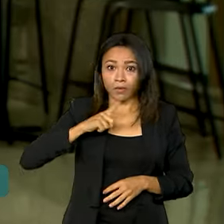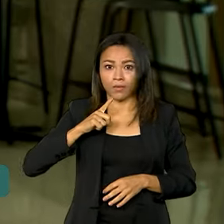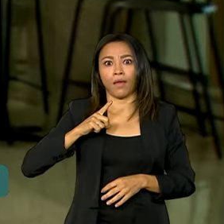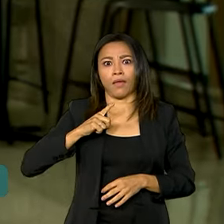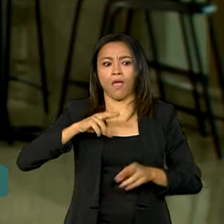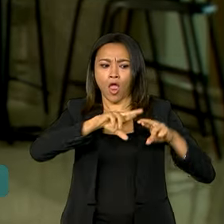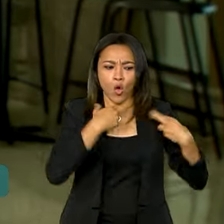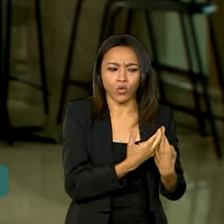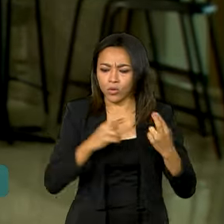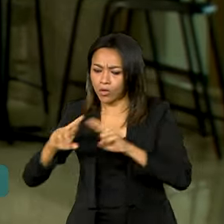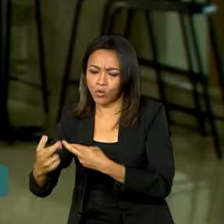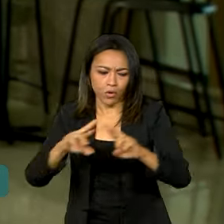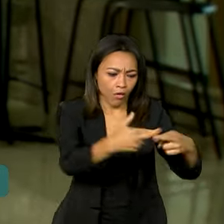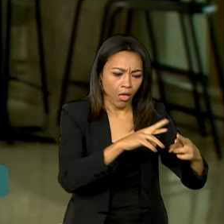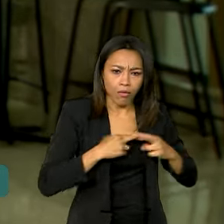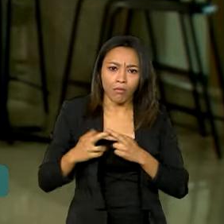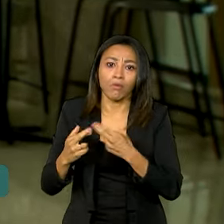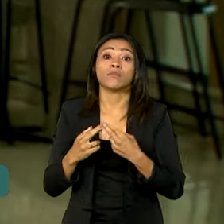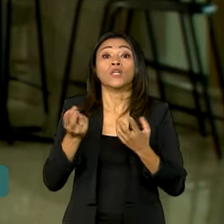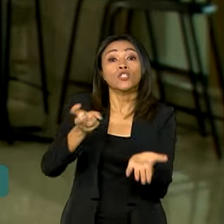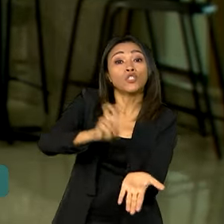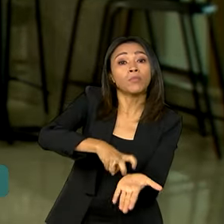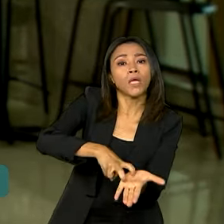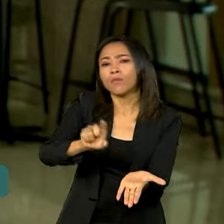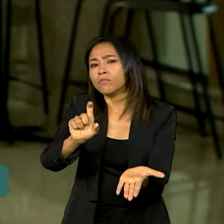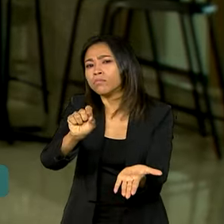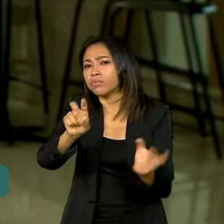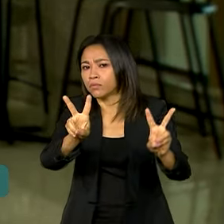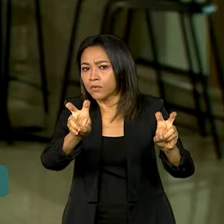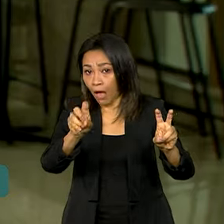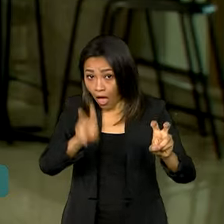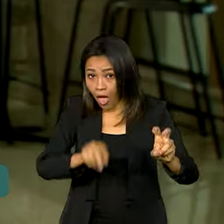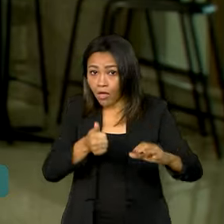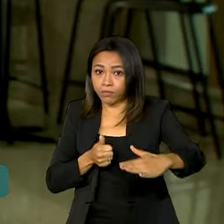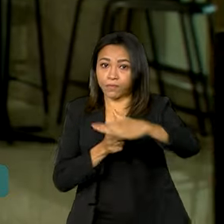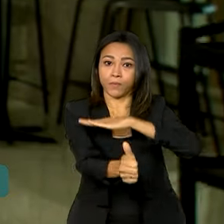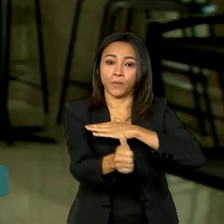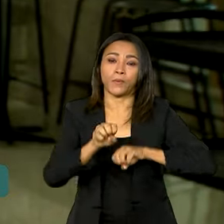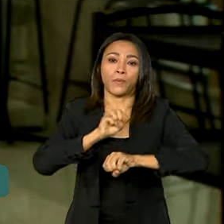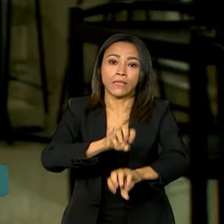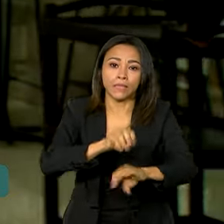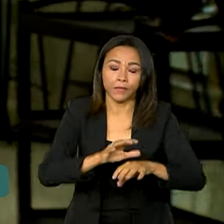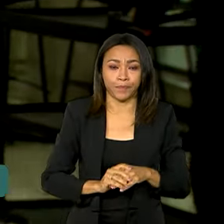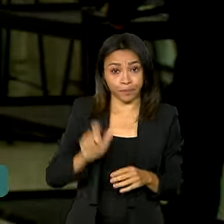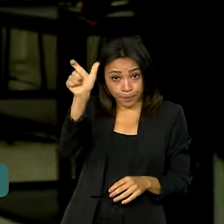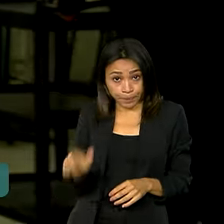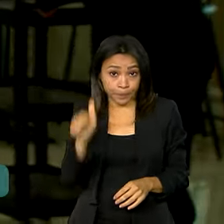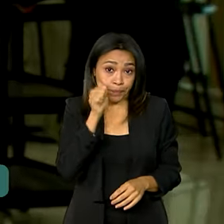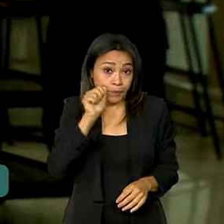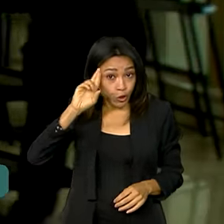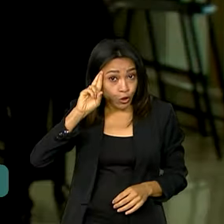No final da manhã, o assunto é o financiamento da educação. A diretora